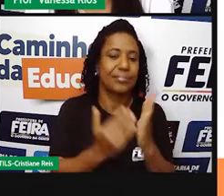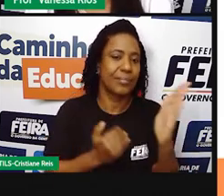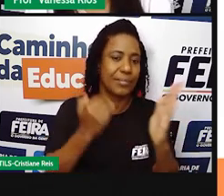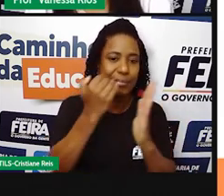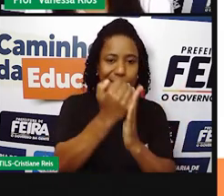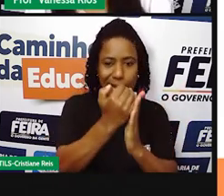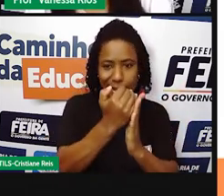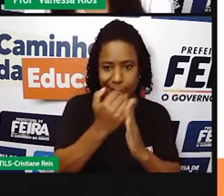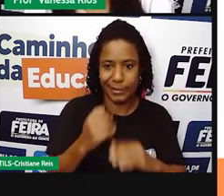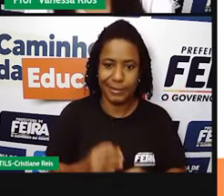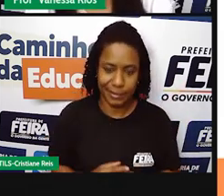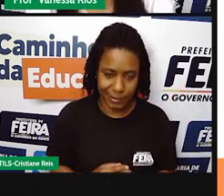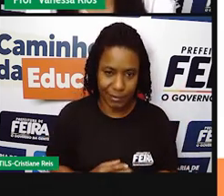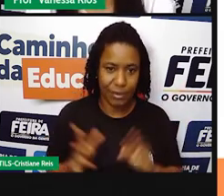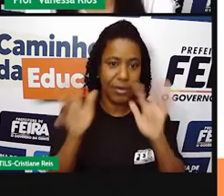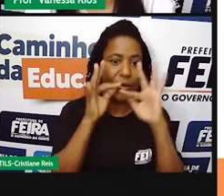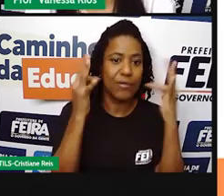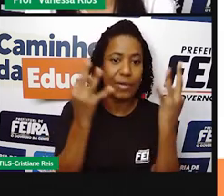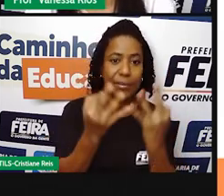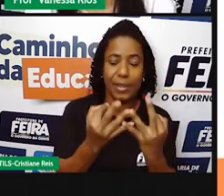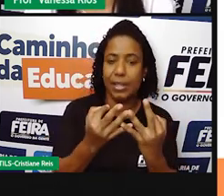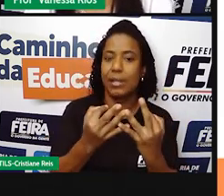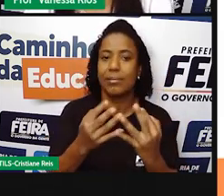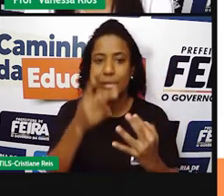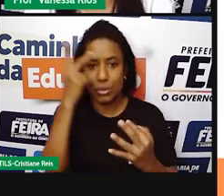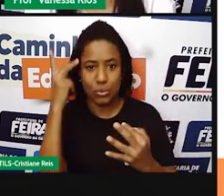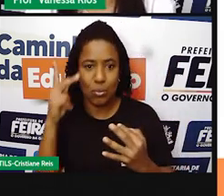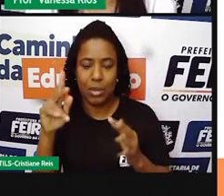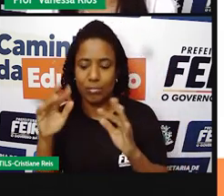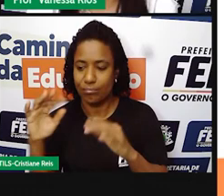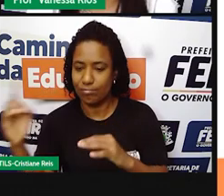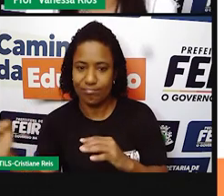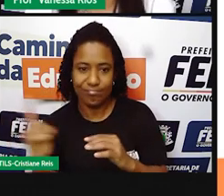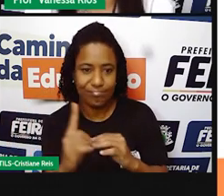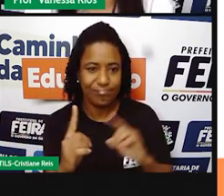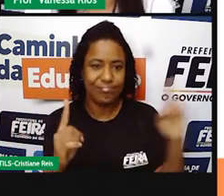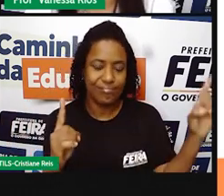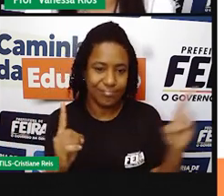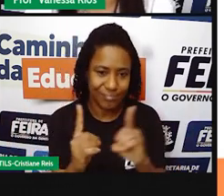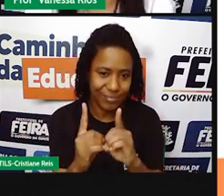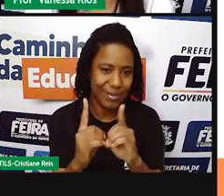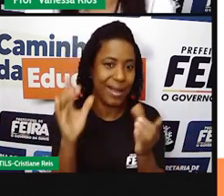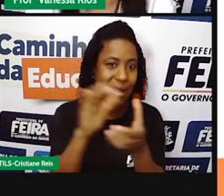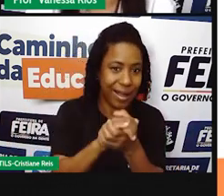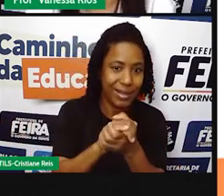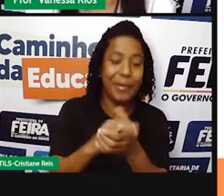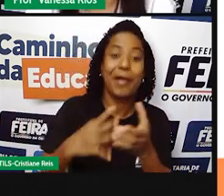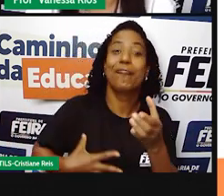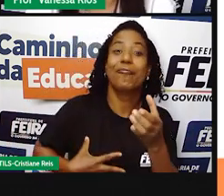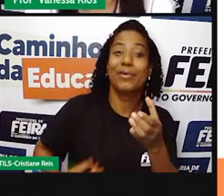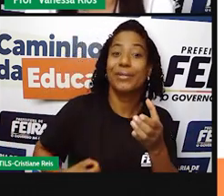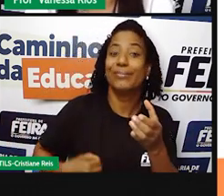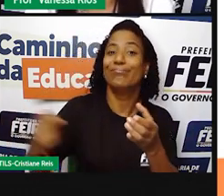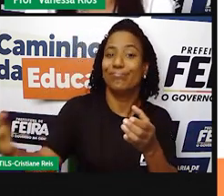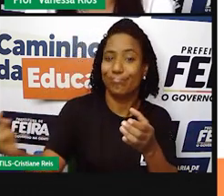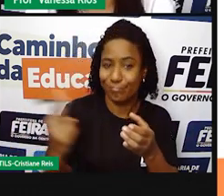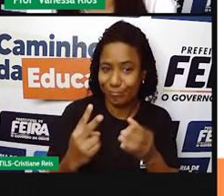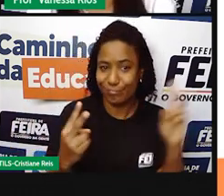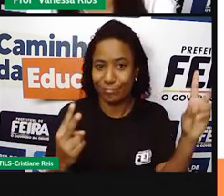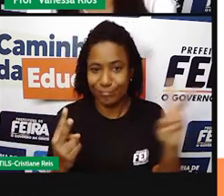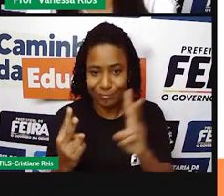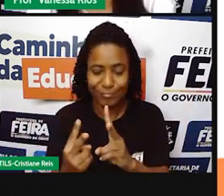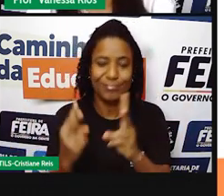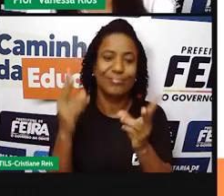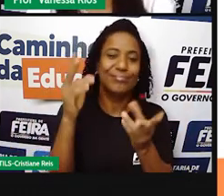novas famílias a partir de pessoas que se divorciaram, né? É um número grande em relação às fornações,